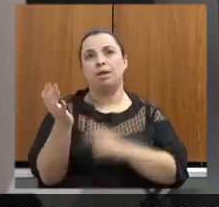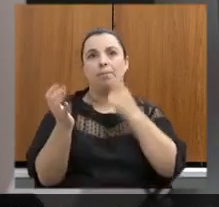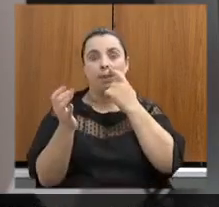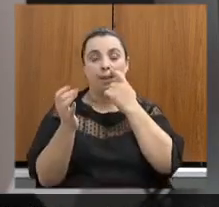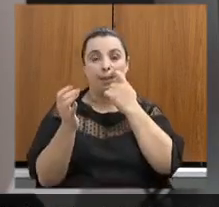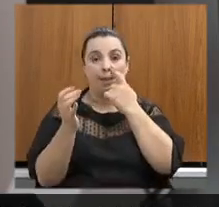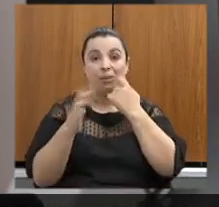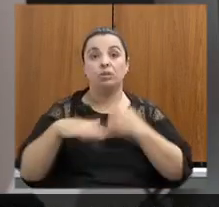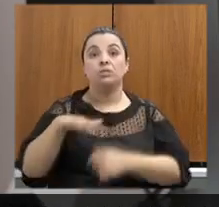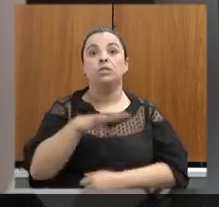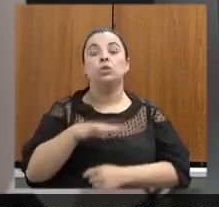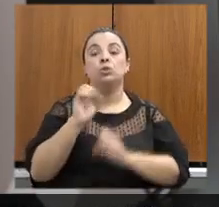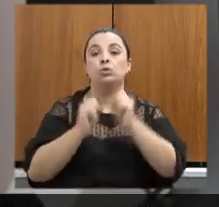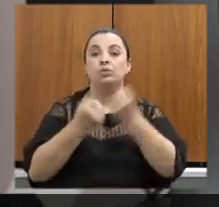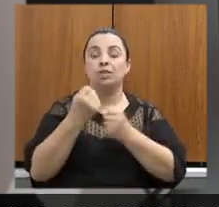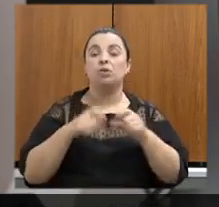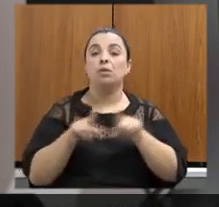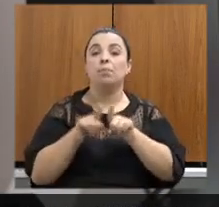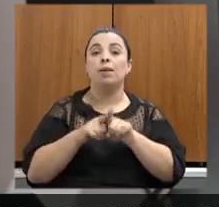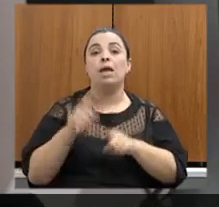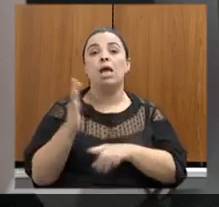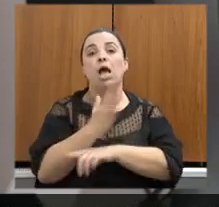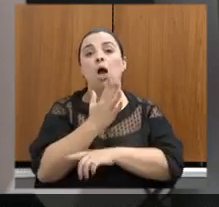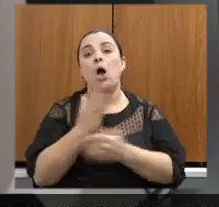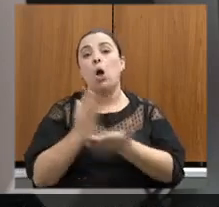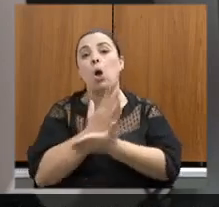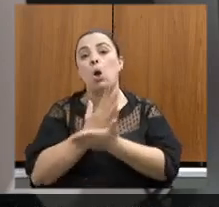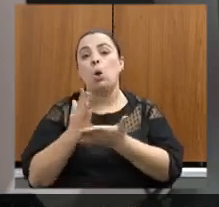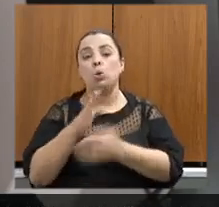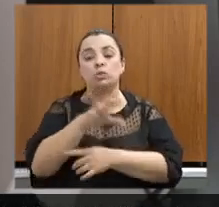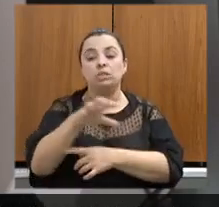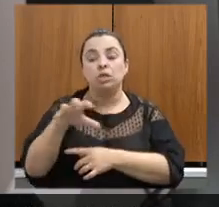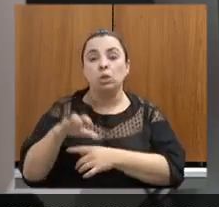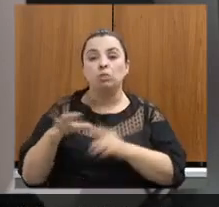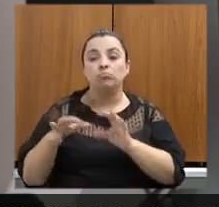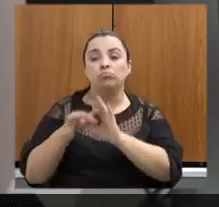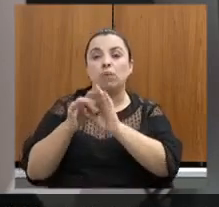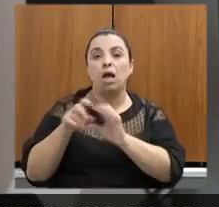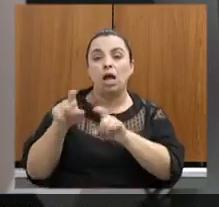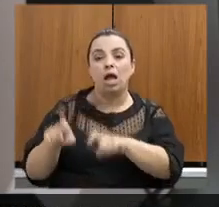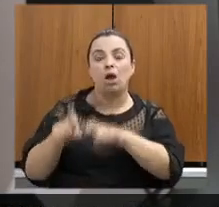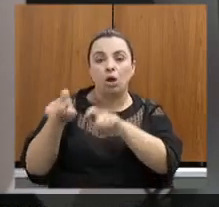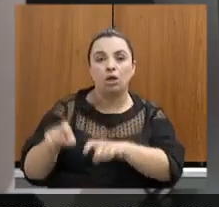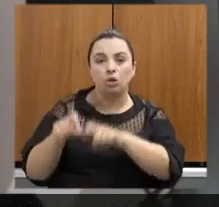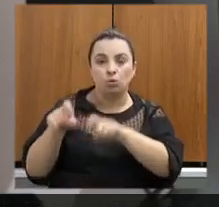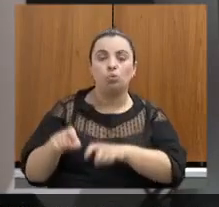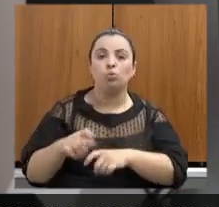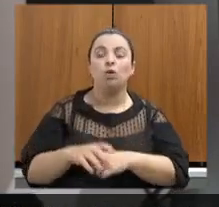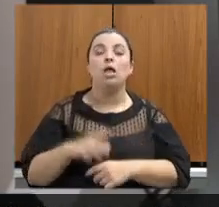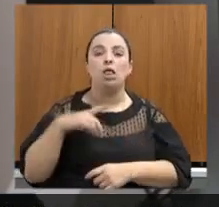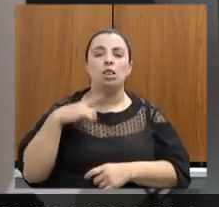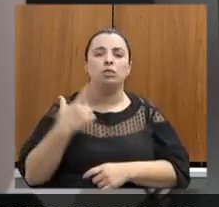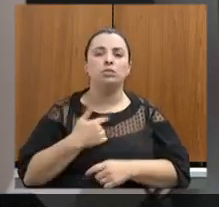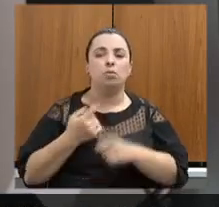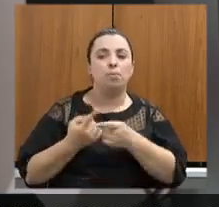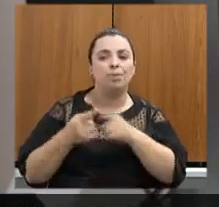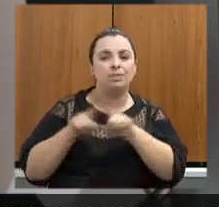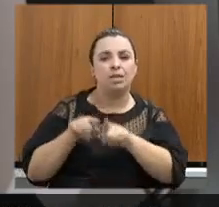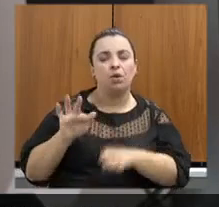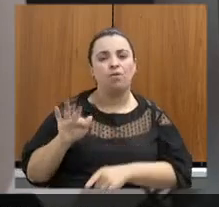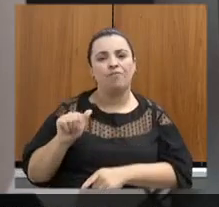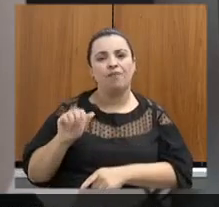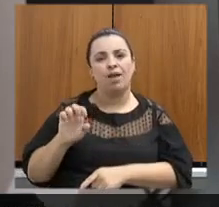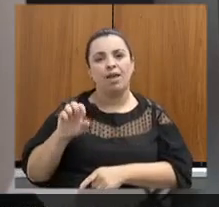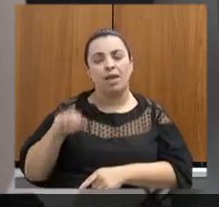setores ligados à agricultura. Estamos em fase de conclusão com a FAENG, também de uma fiscalização preventiva